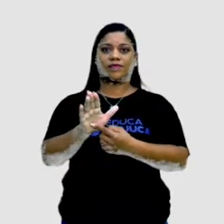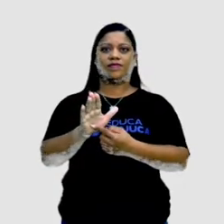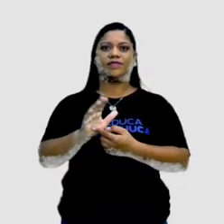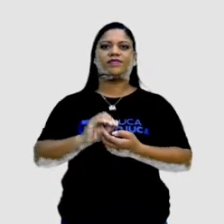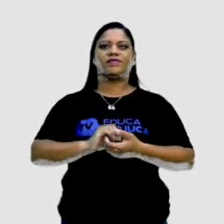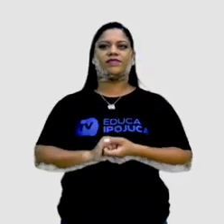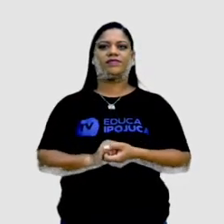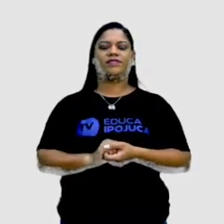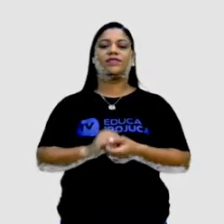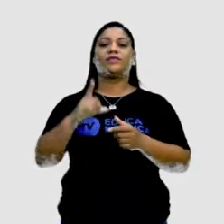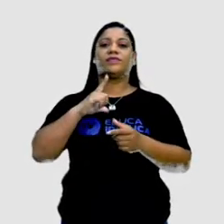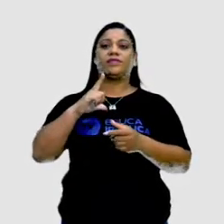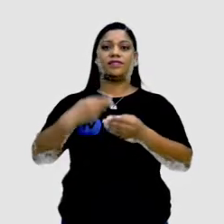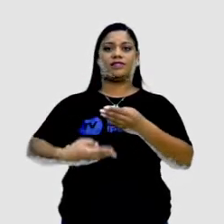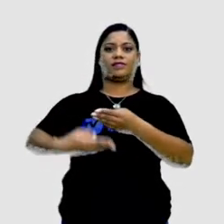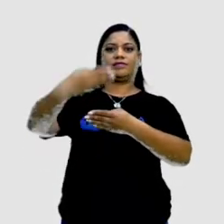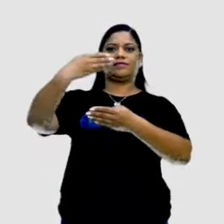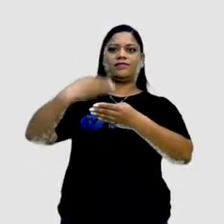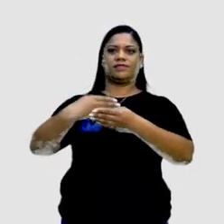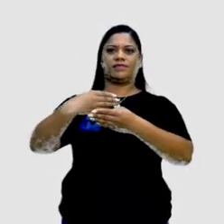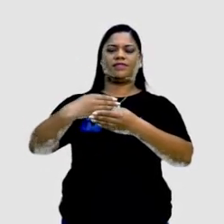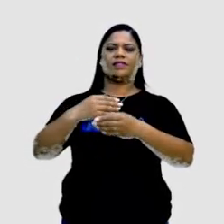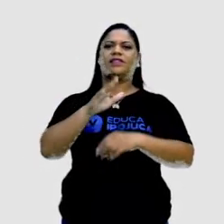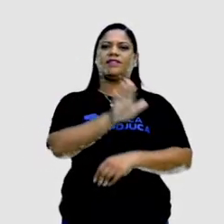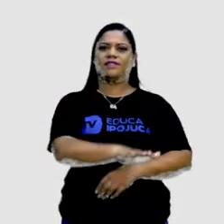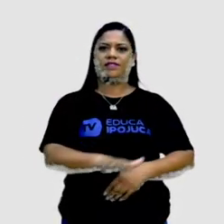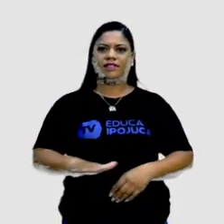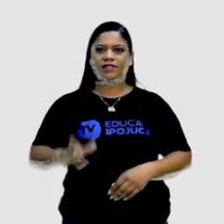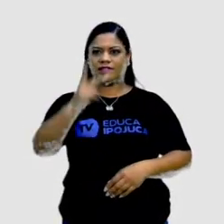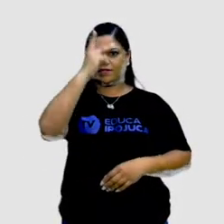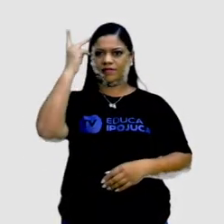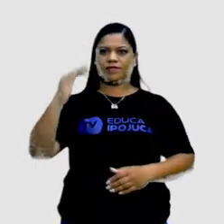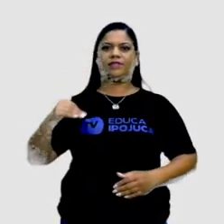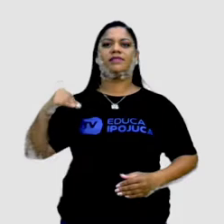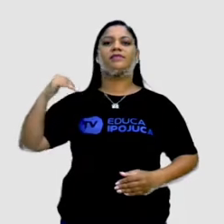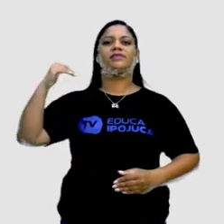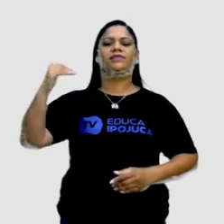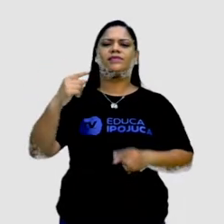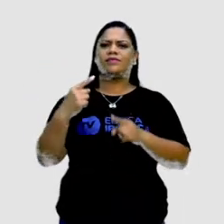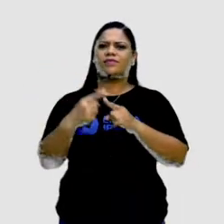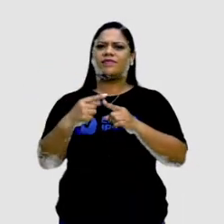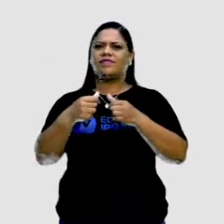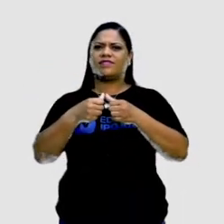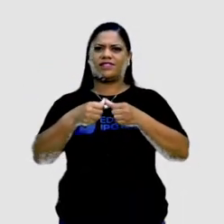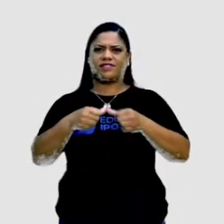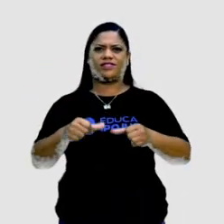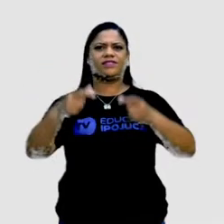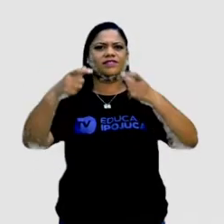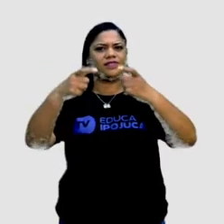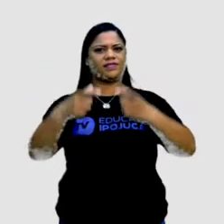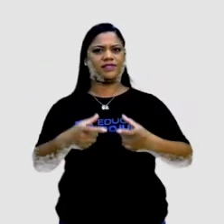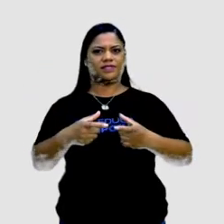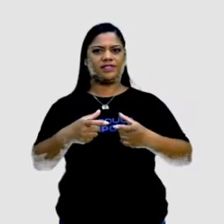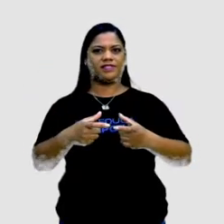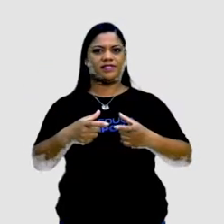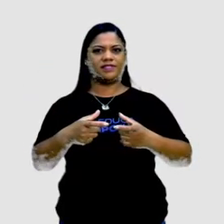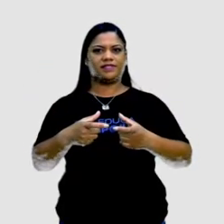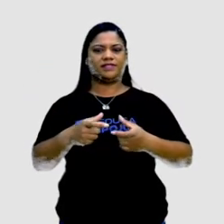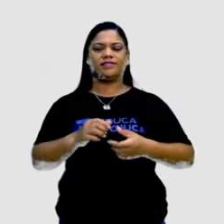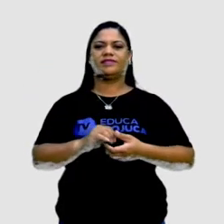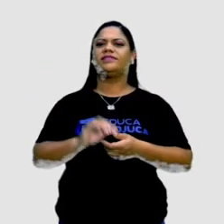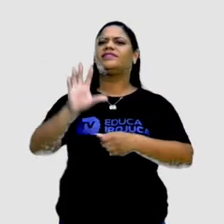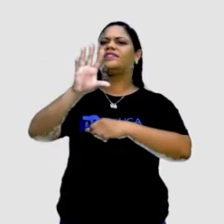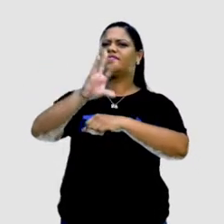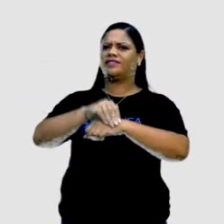frente? O que é que tem por trás? É uma criança? É uma pessoa adulta? Por que que ela está nesse ambiente, não é? E